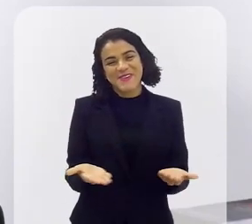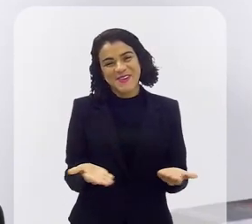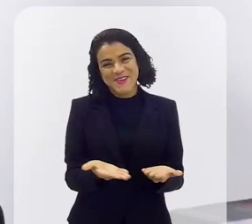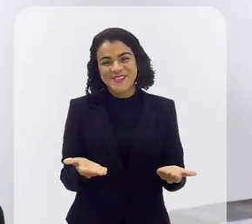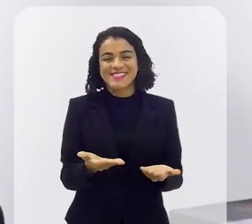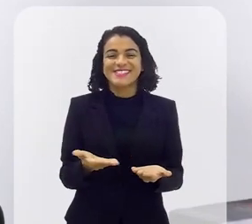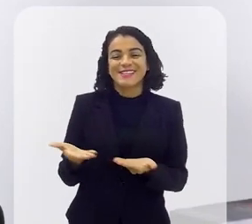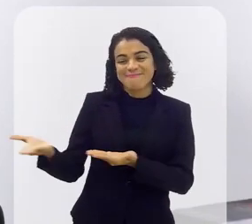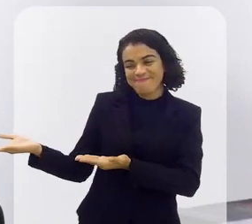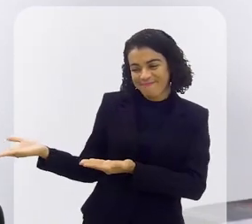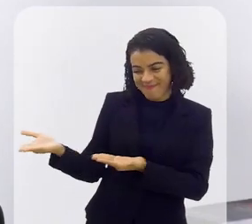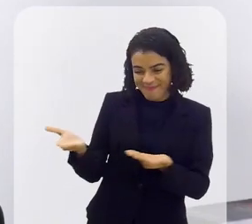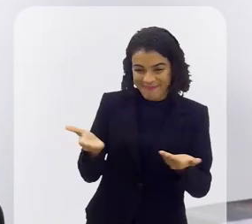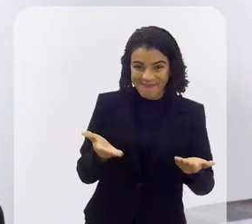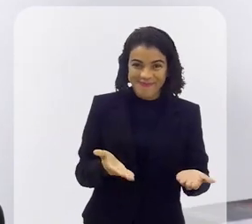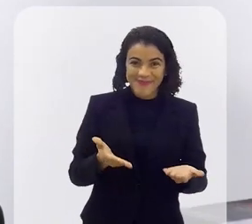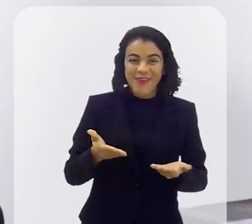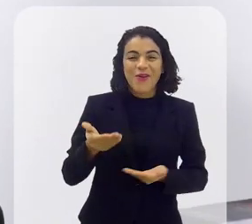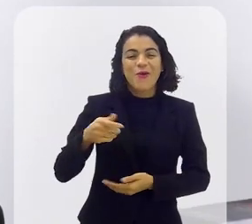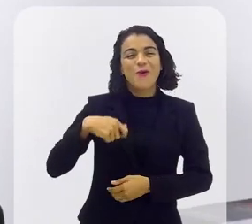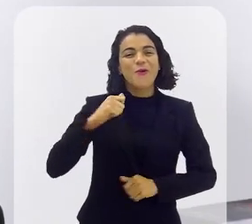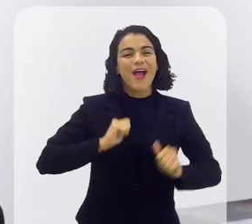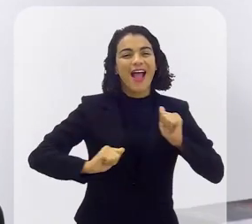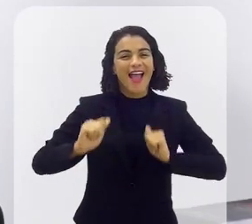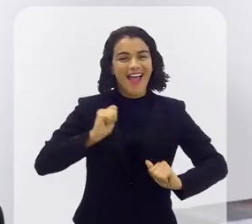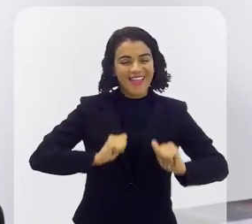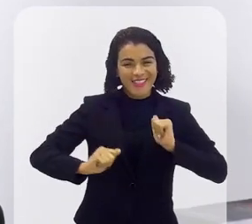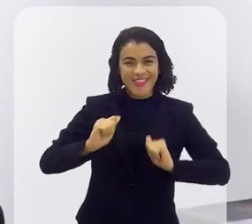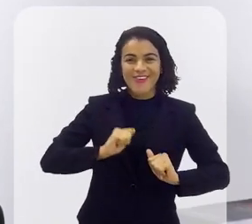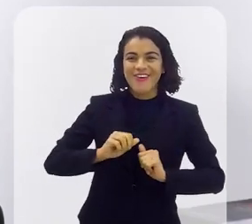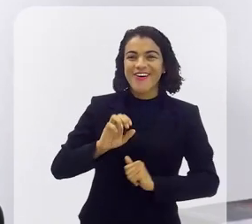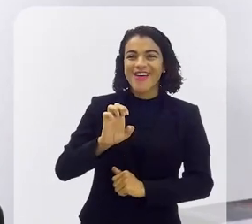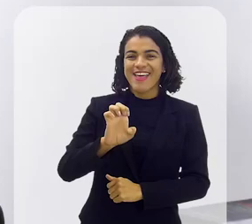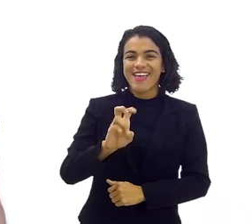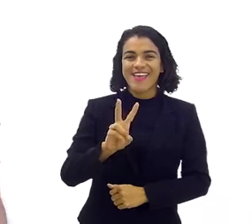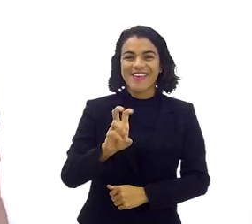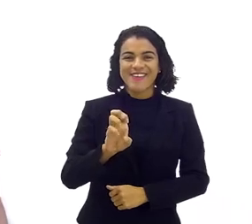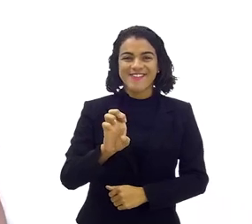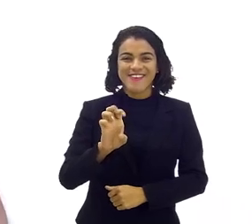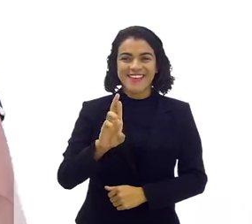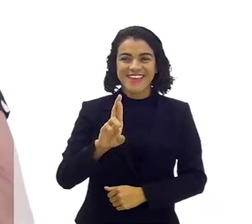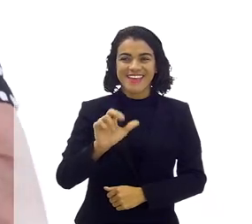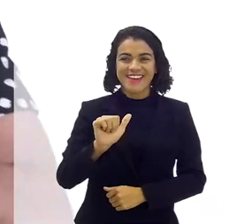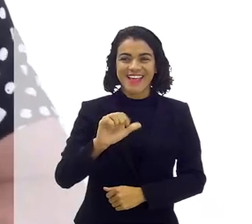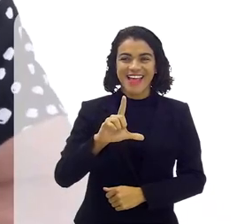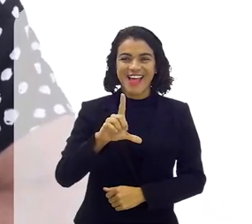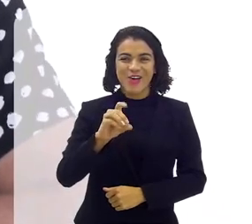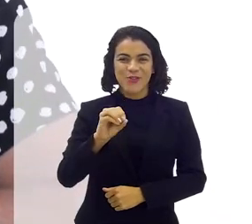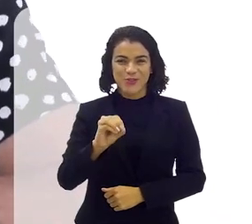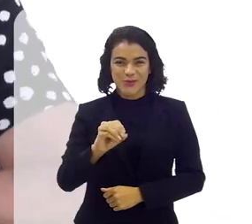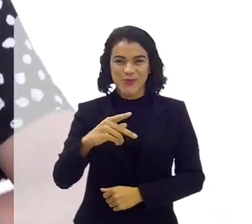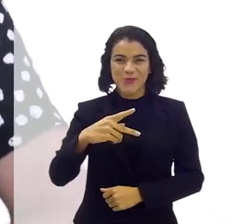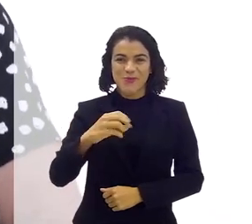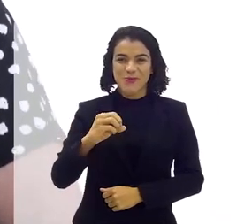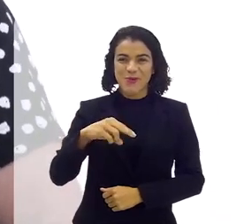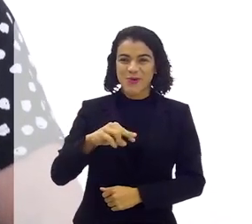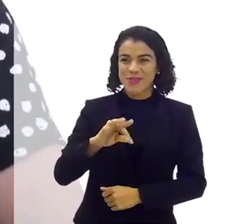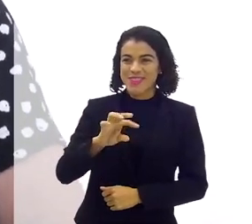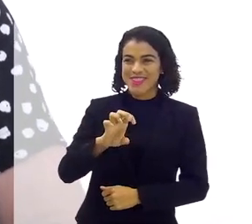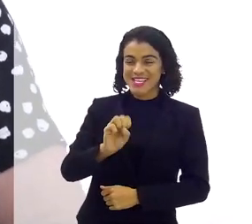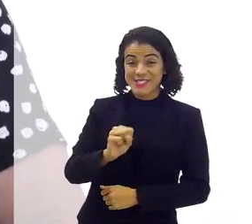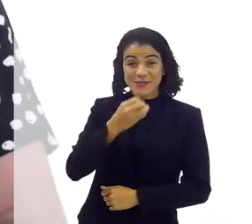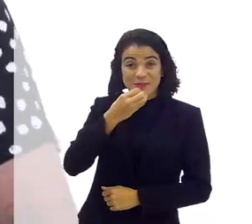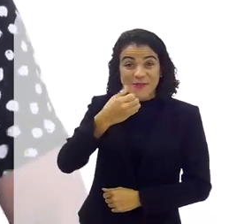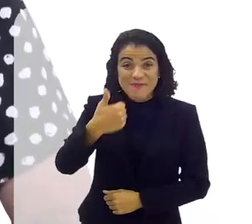hoje estou recebendo aqui o ator Everaldo Ponte Tudo bem, Everaldo? Tudo bem,